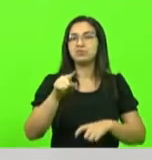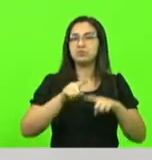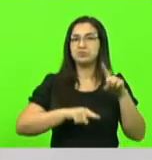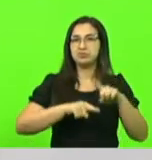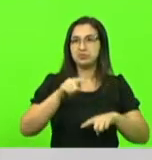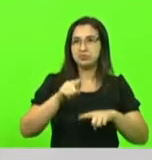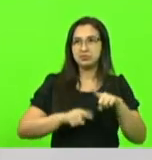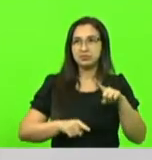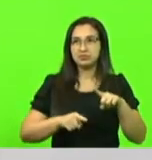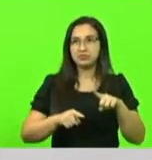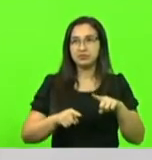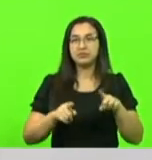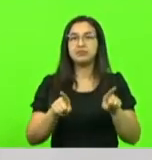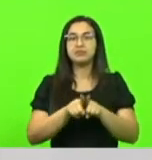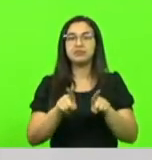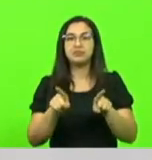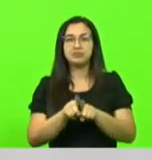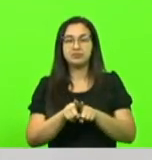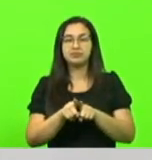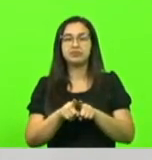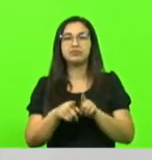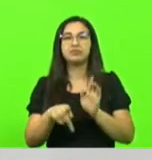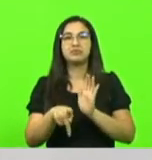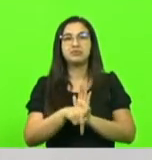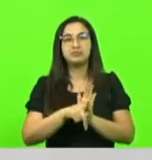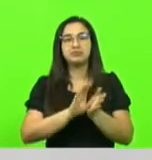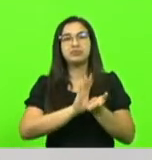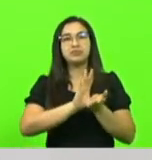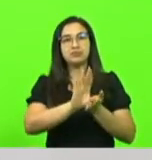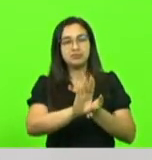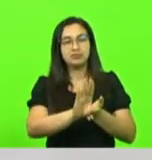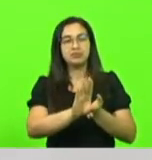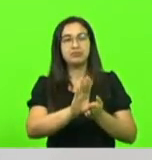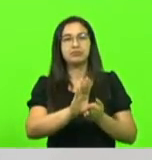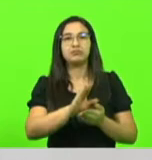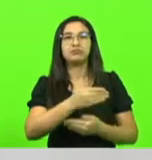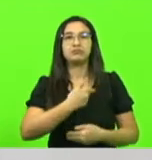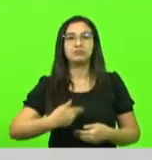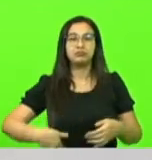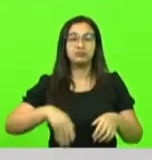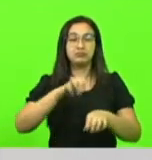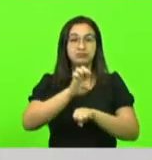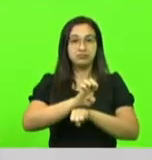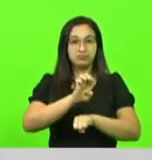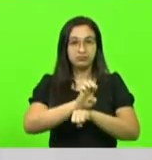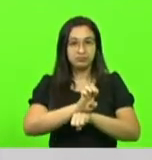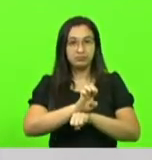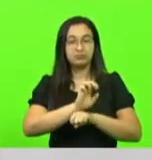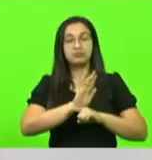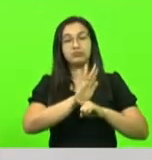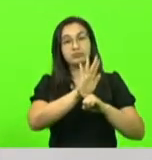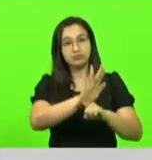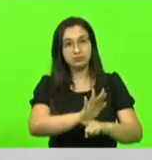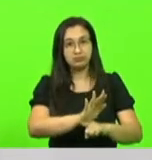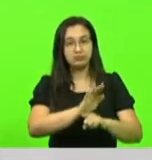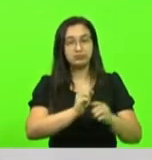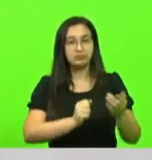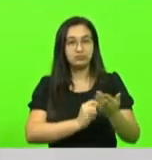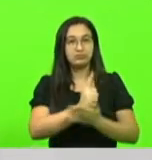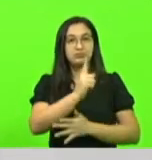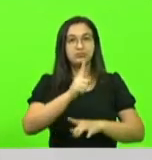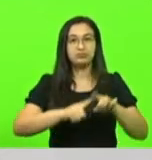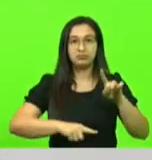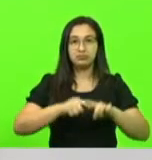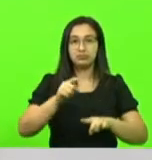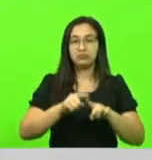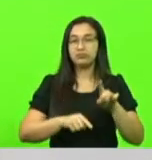e também recursos do governo do estado dando contrapartida a esses compras de equipamento que só